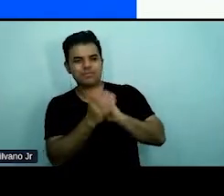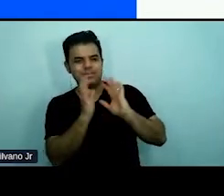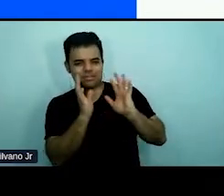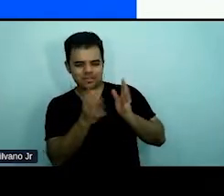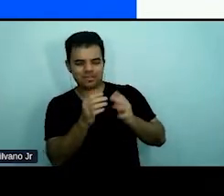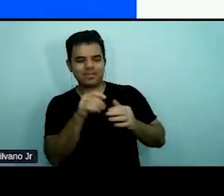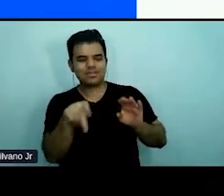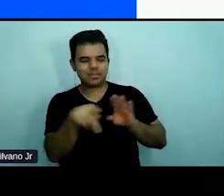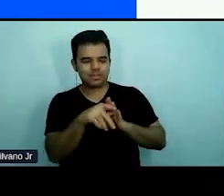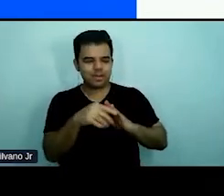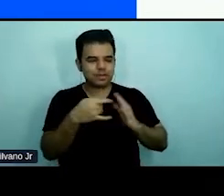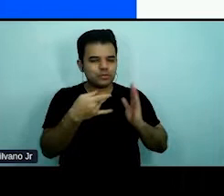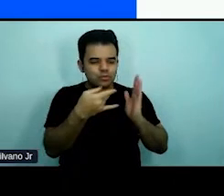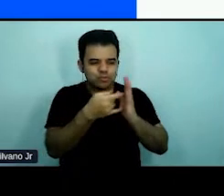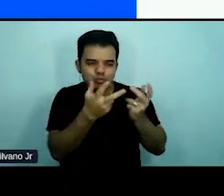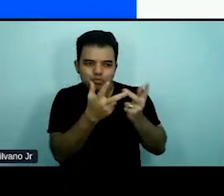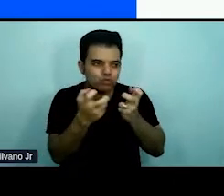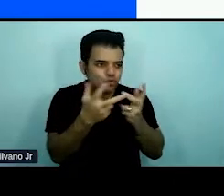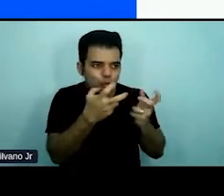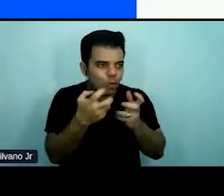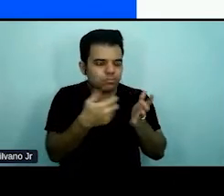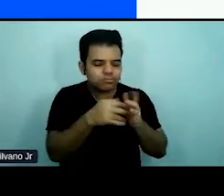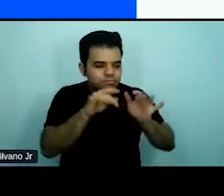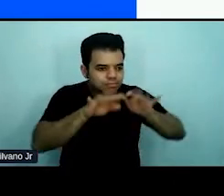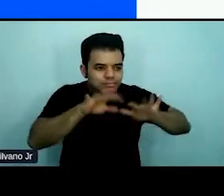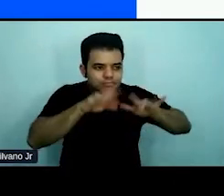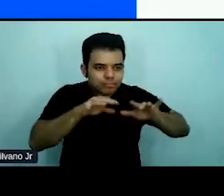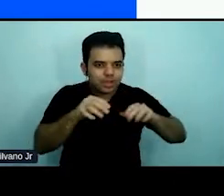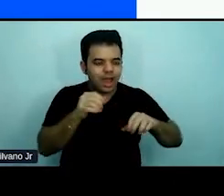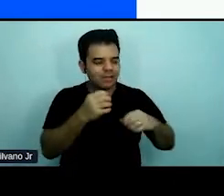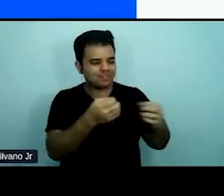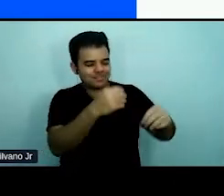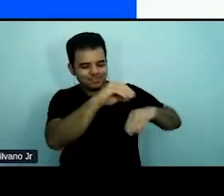influenciou bastante nessa minha transição de carreira também.